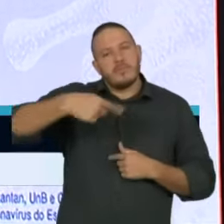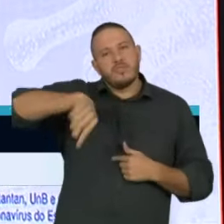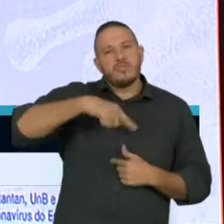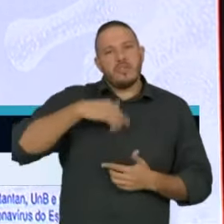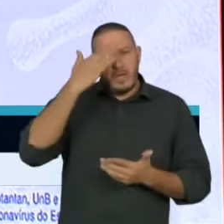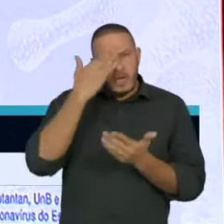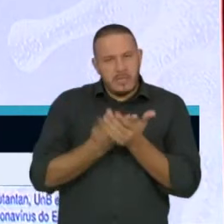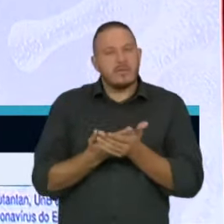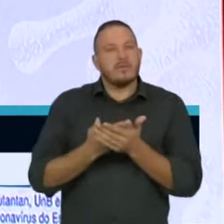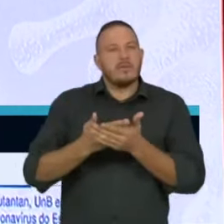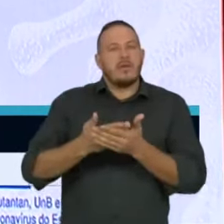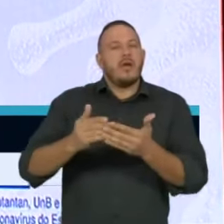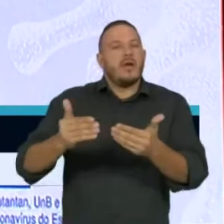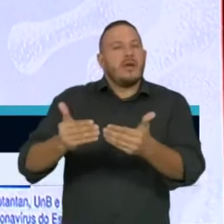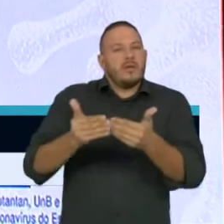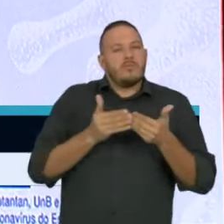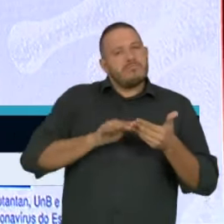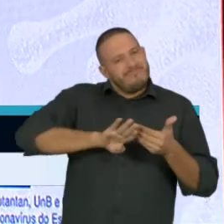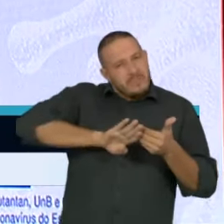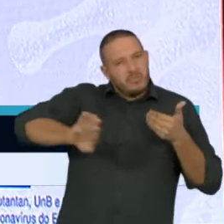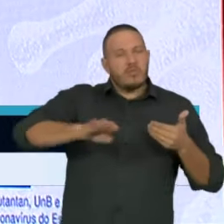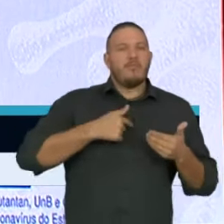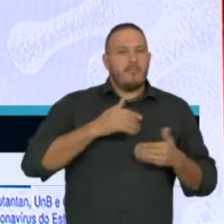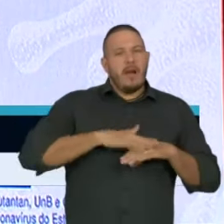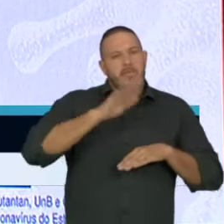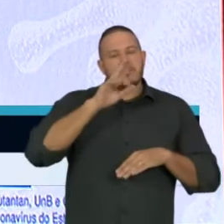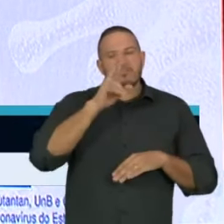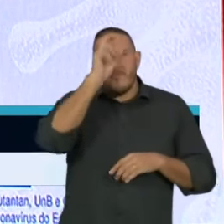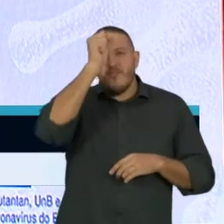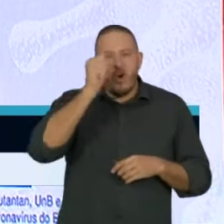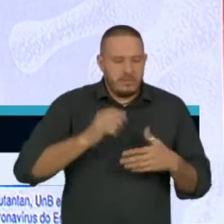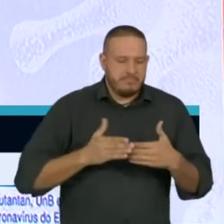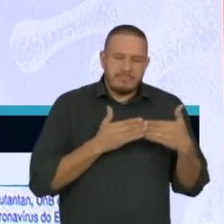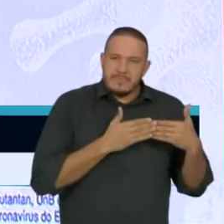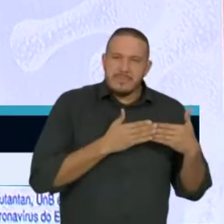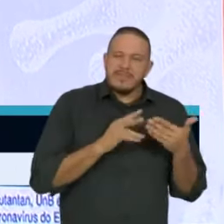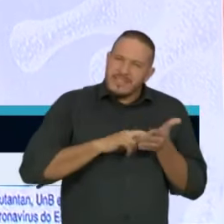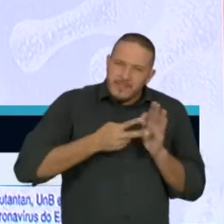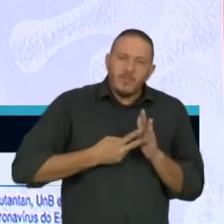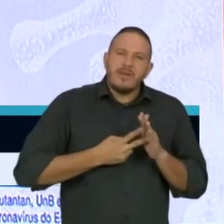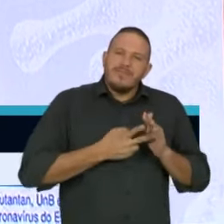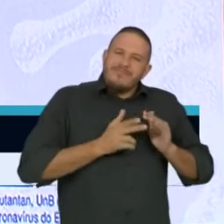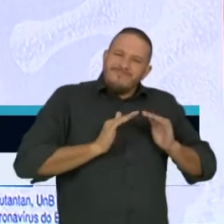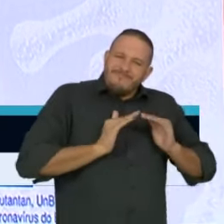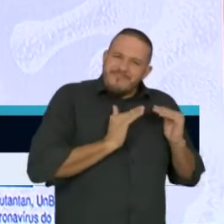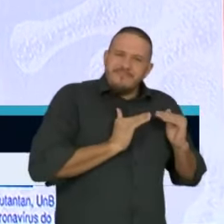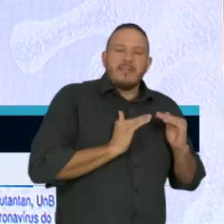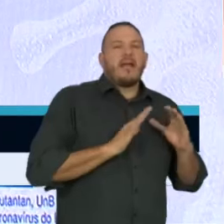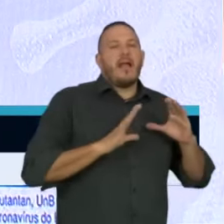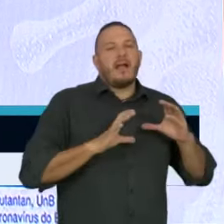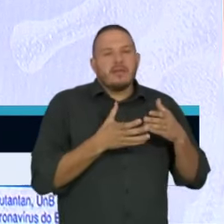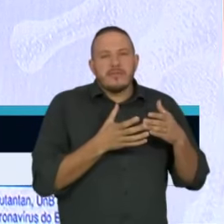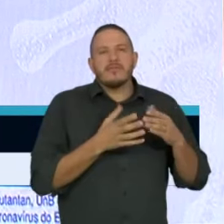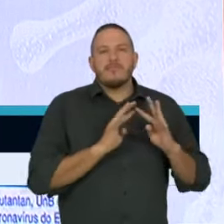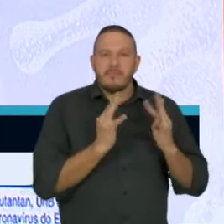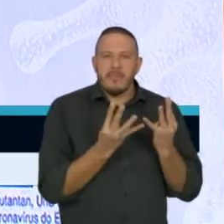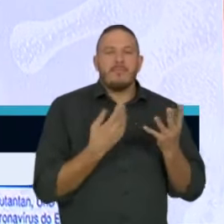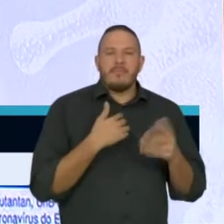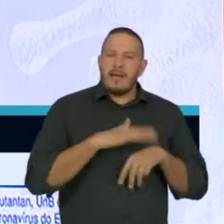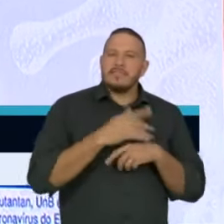redução mais intensa, ou seja, um afastamento social mais efetivo.